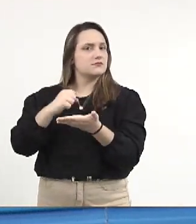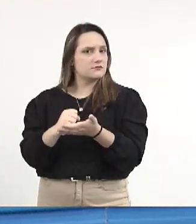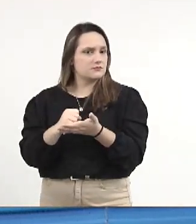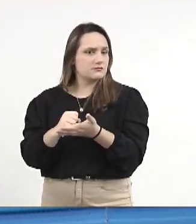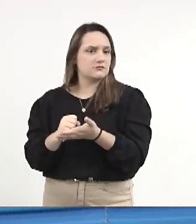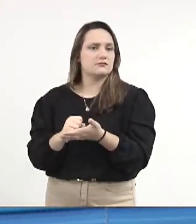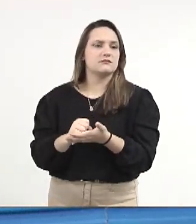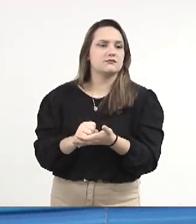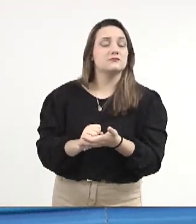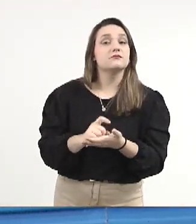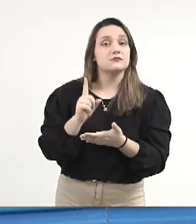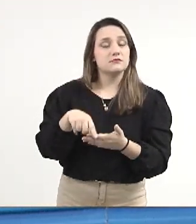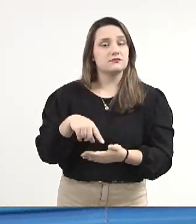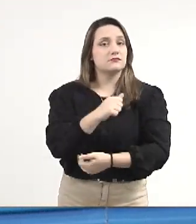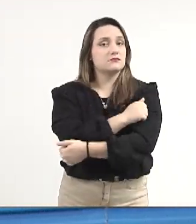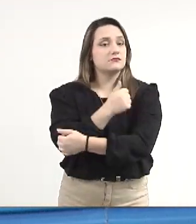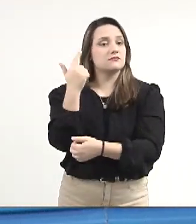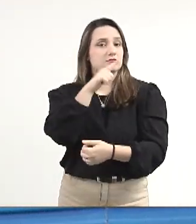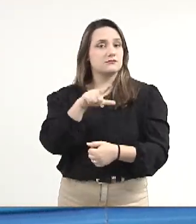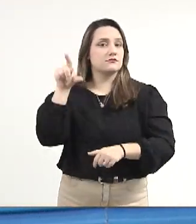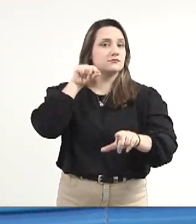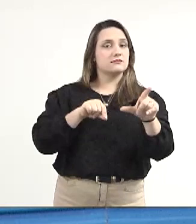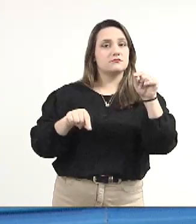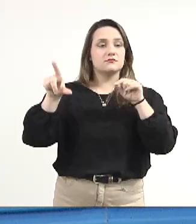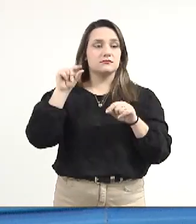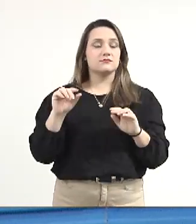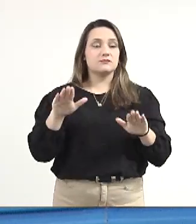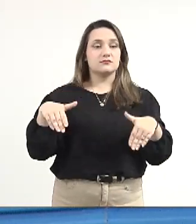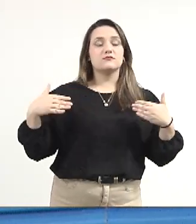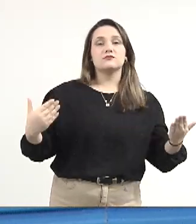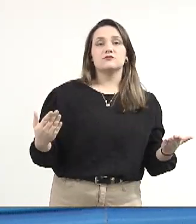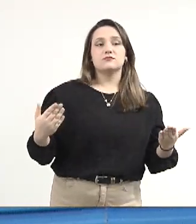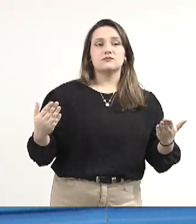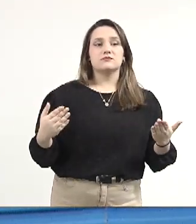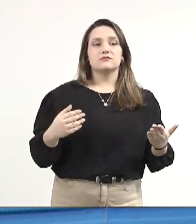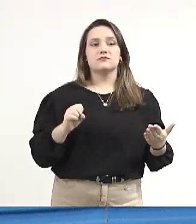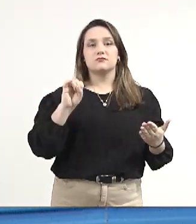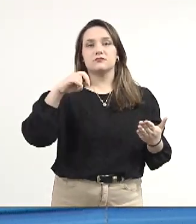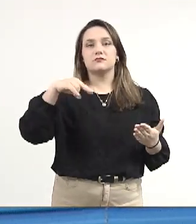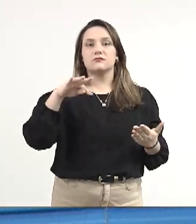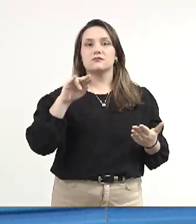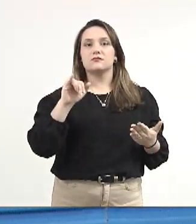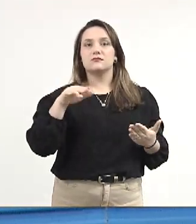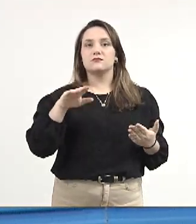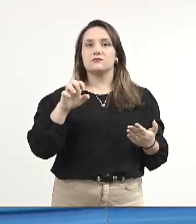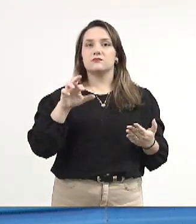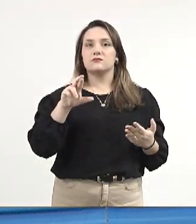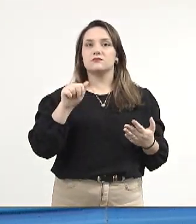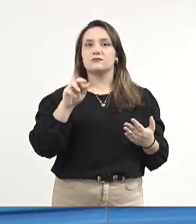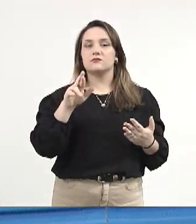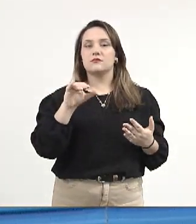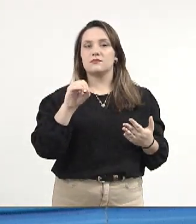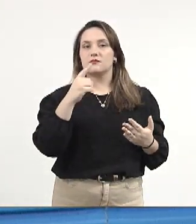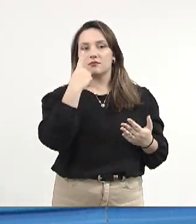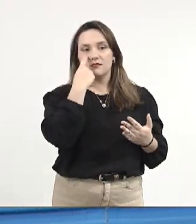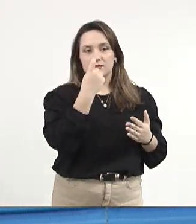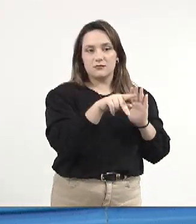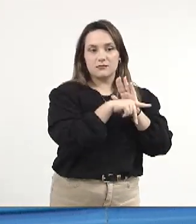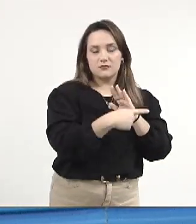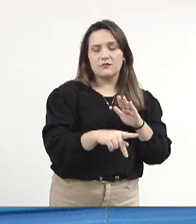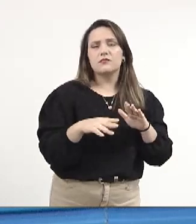para garantir que os estudantes possam optar pelos itinerários de seu interesse? E qual o número de estudantes